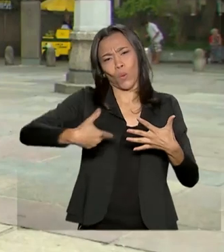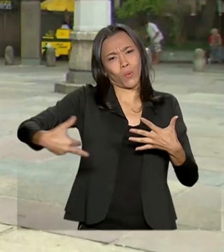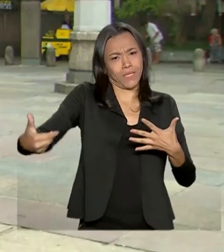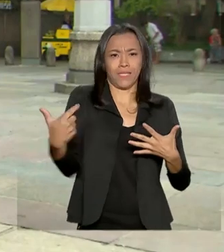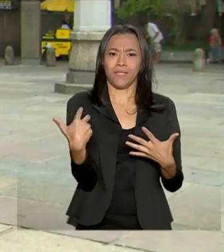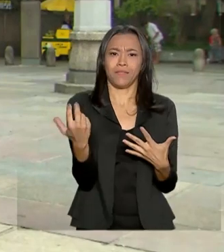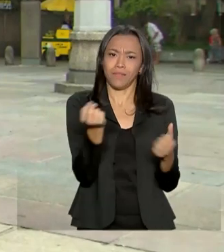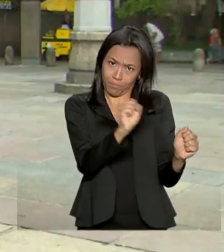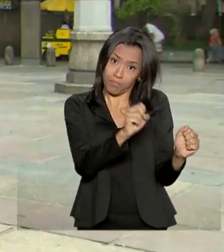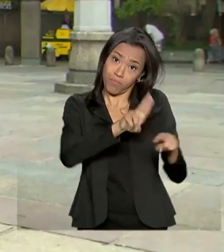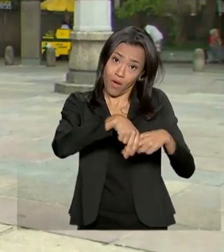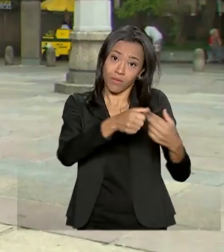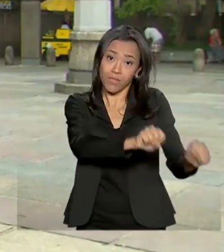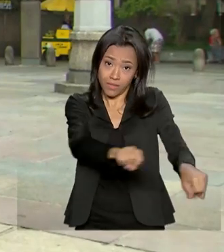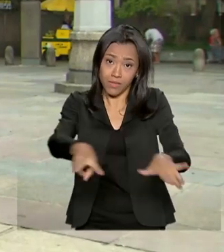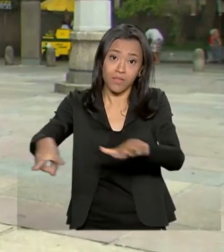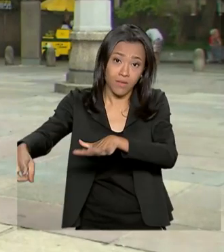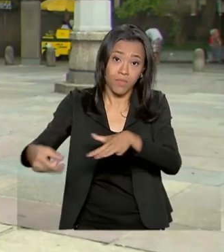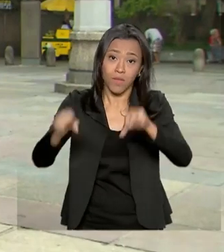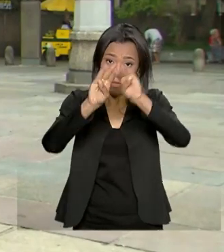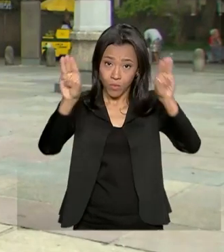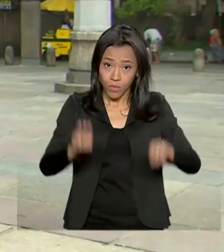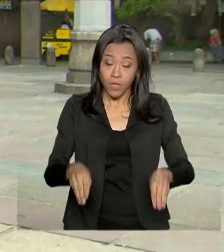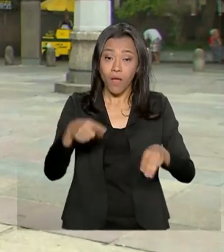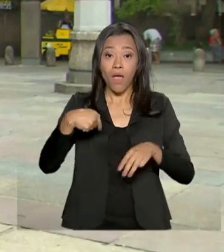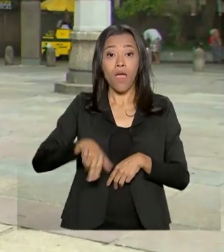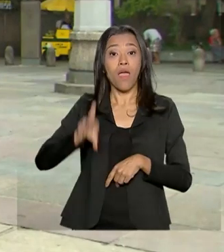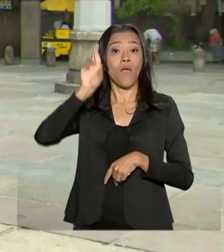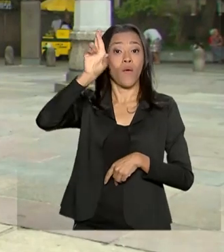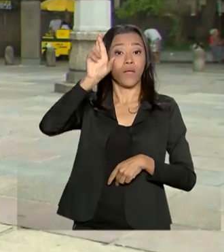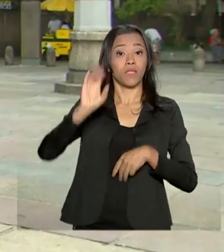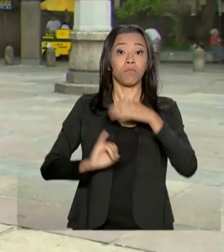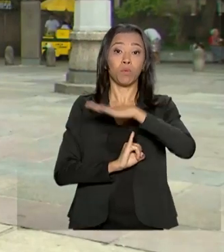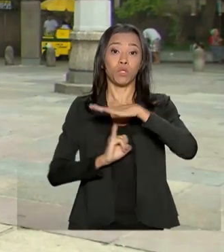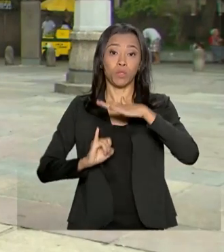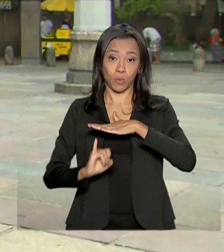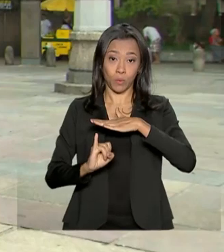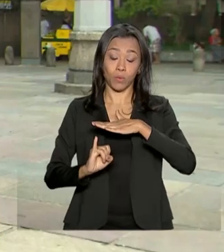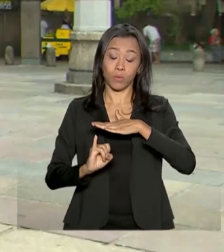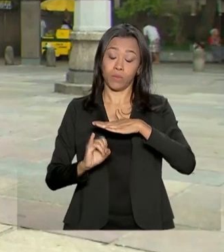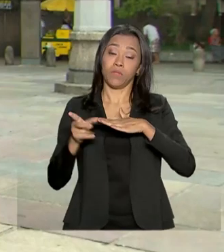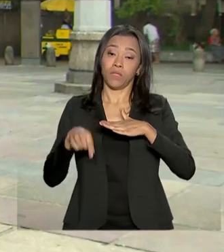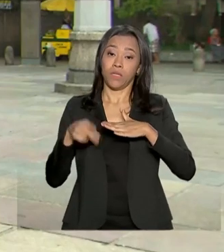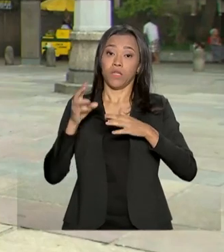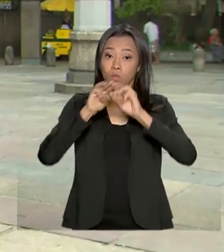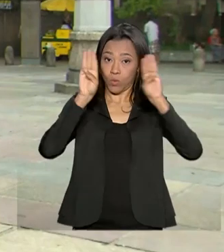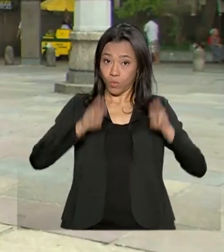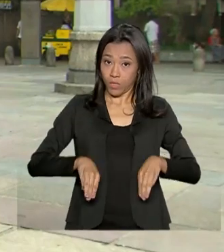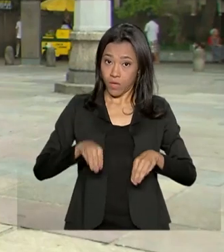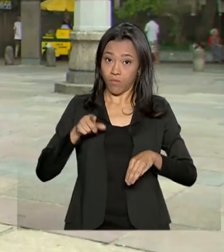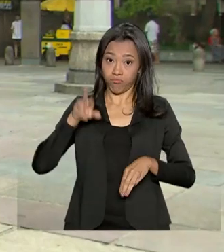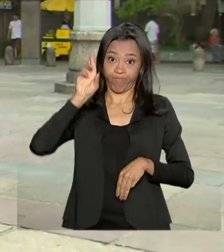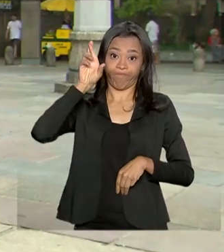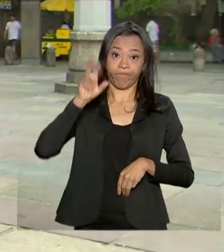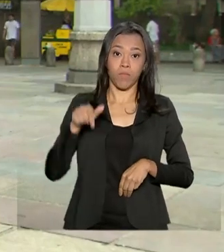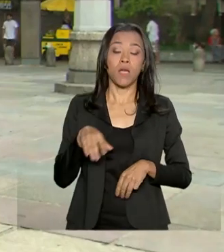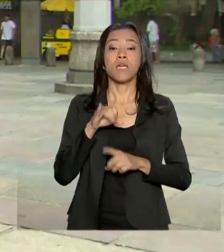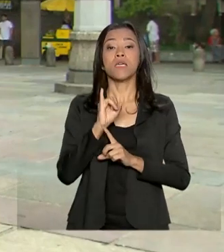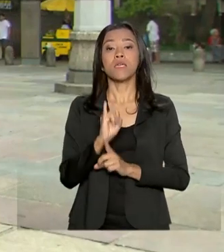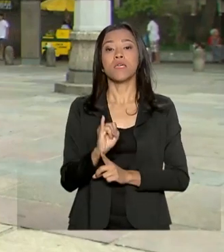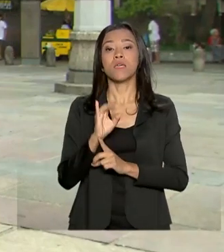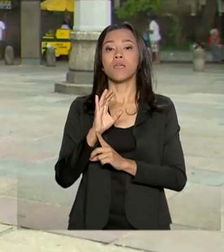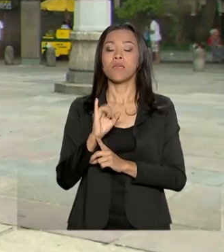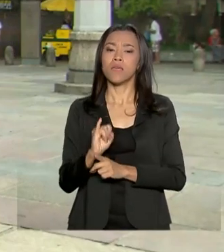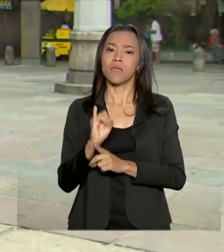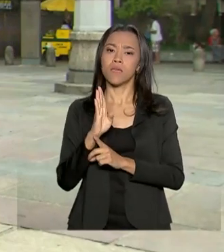Museus. Esse é um evento organizado pelo Instituto Brasileiro de Museus, o IBRAM, que acontece em todo o país, para comemorar o Dia